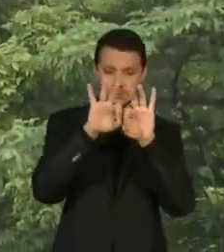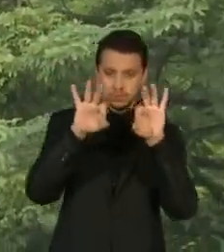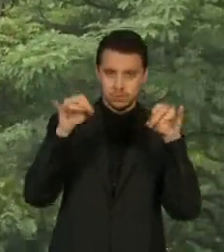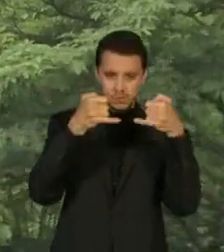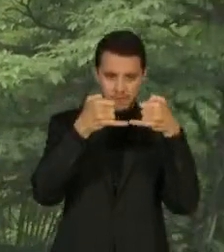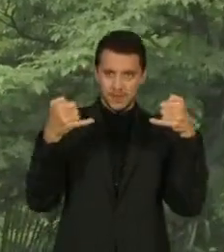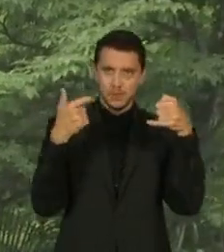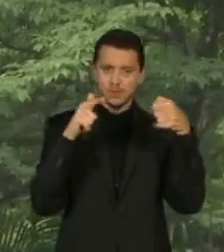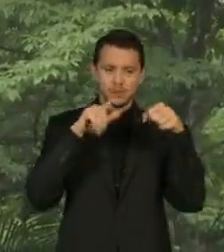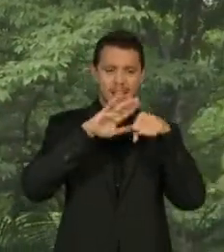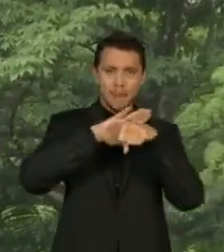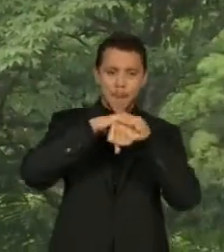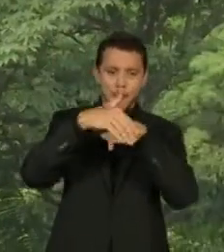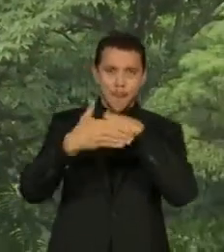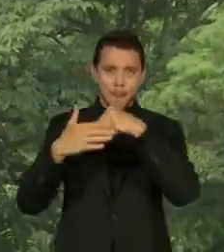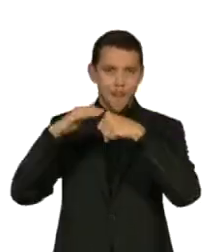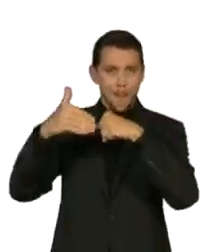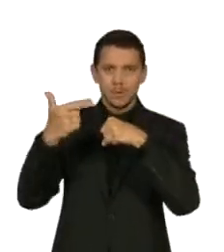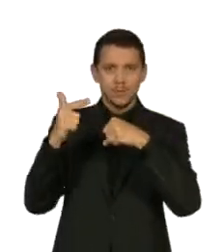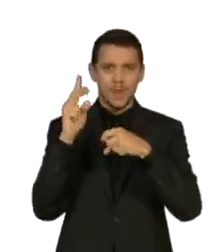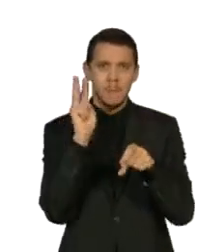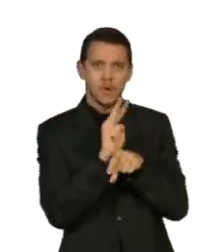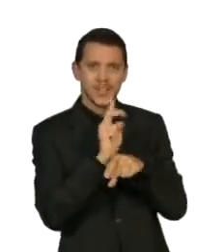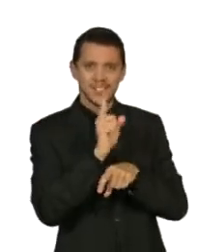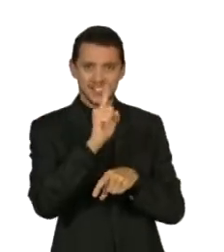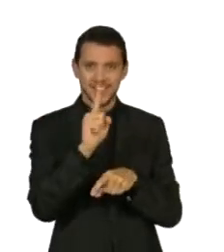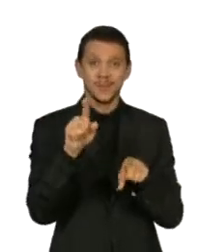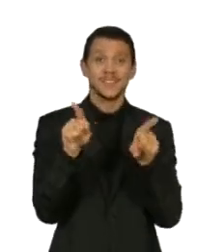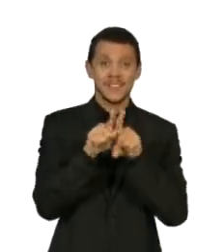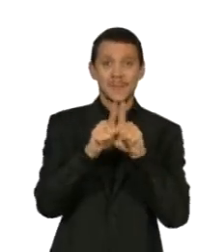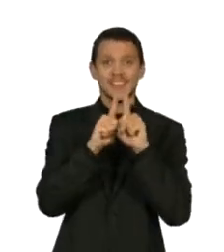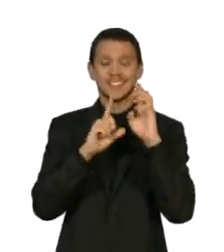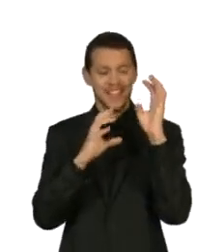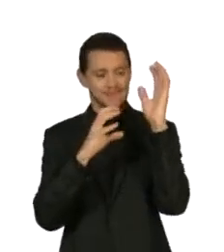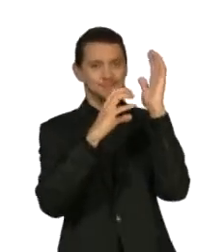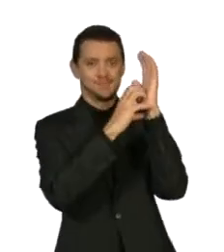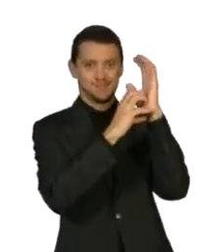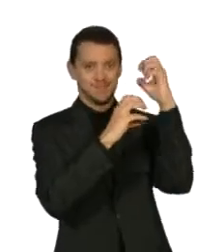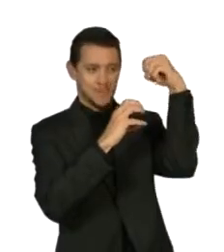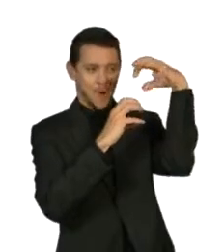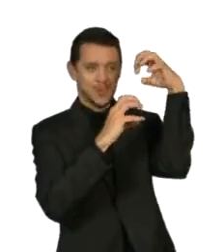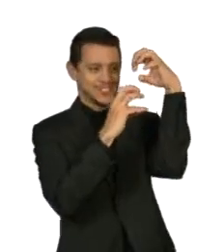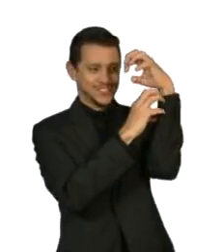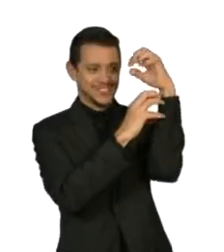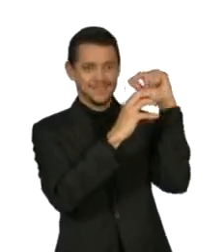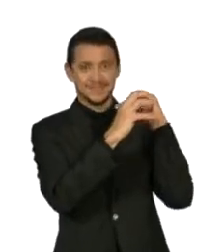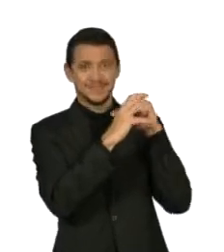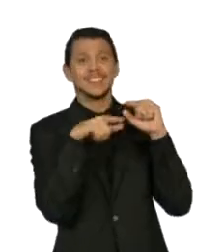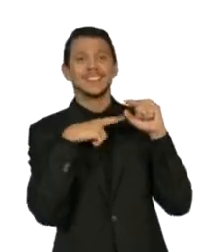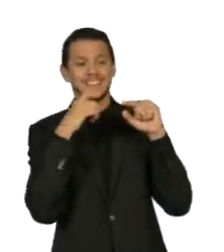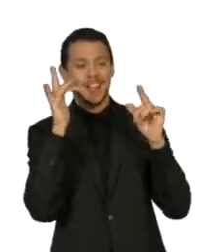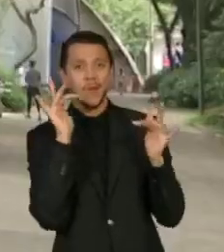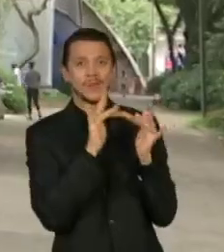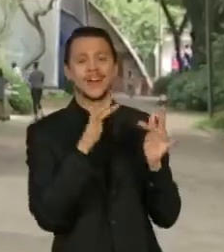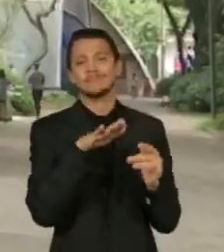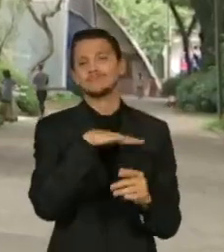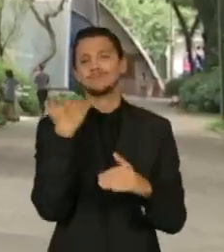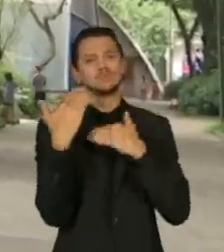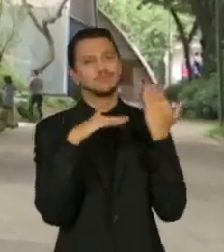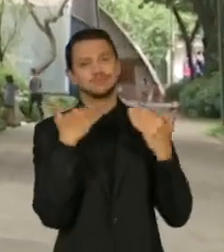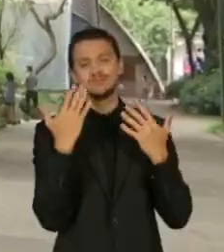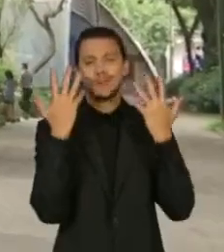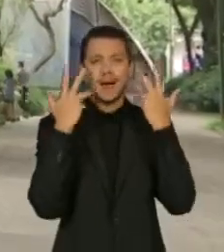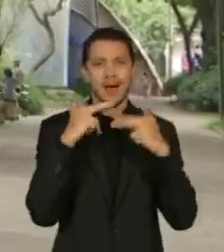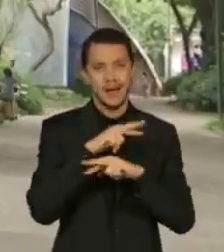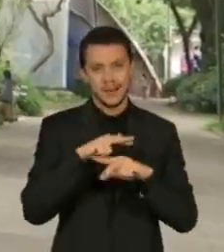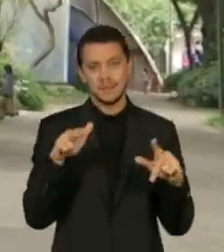de transformador também são os pontos onde mais morrem animais eletrocutados. Eu acho importante